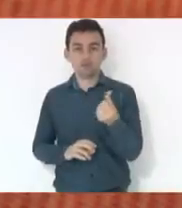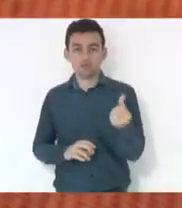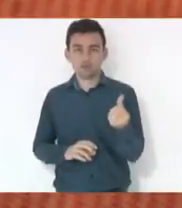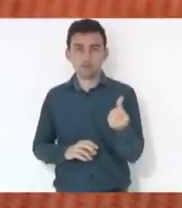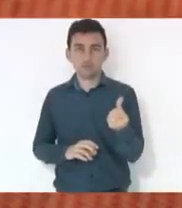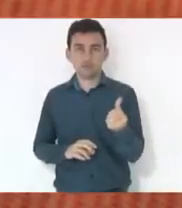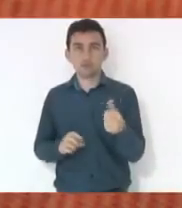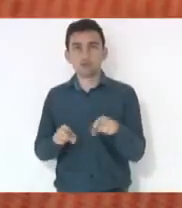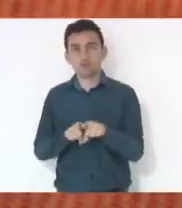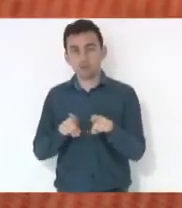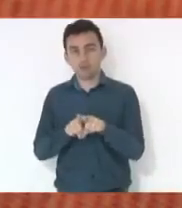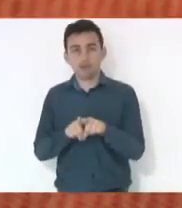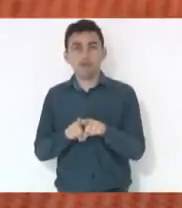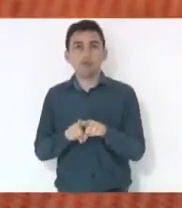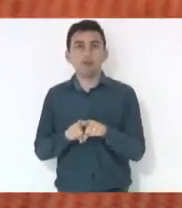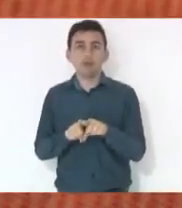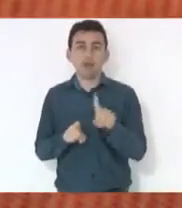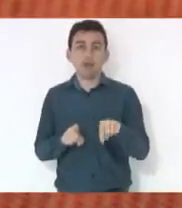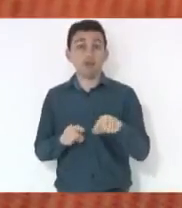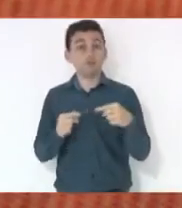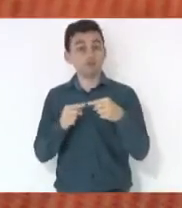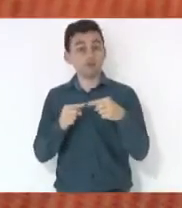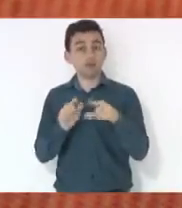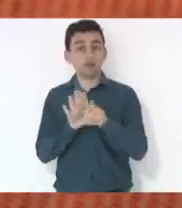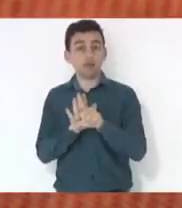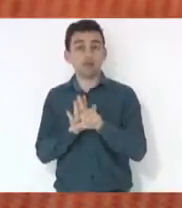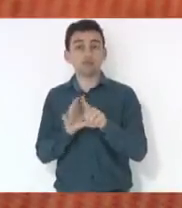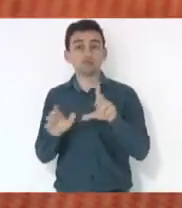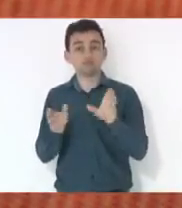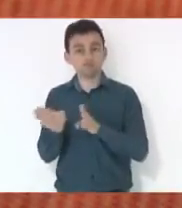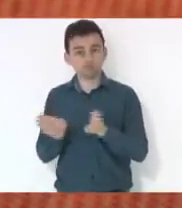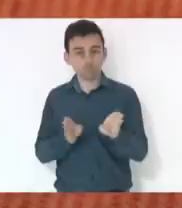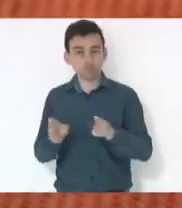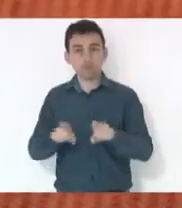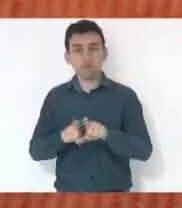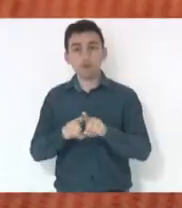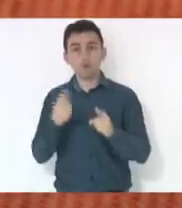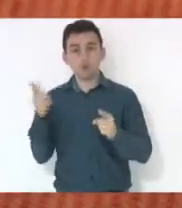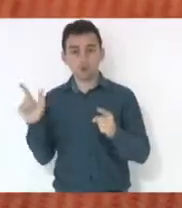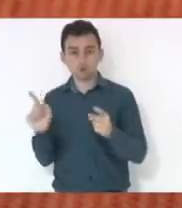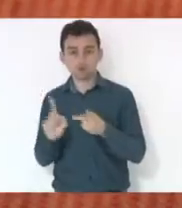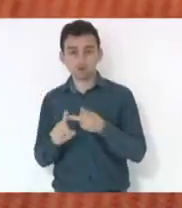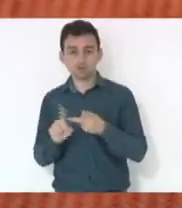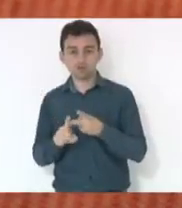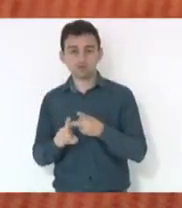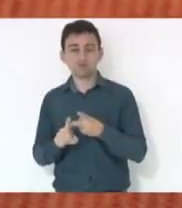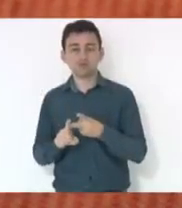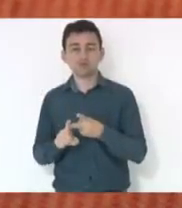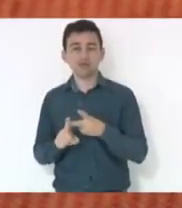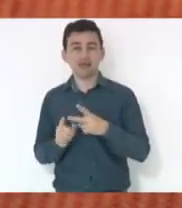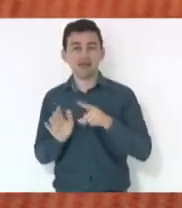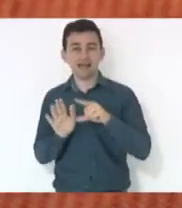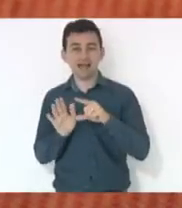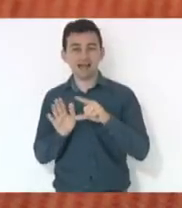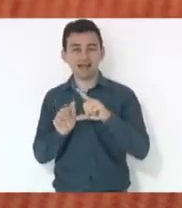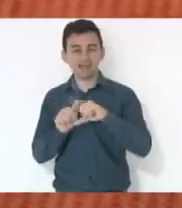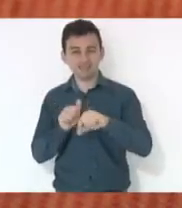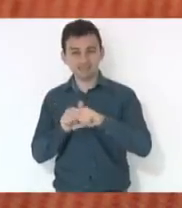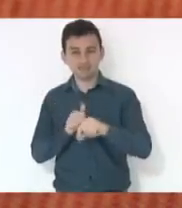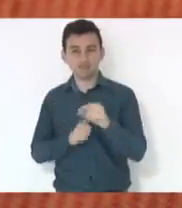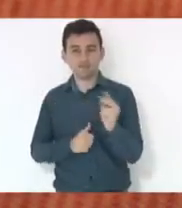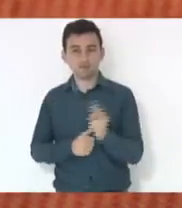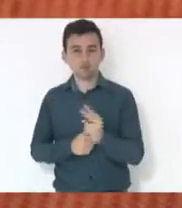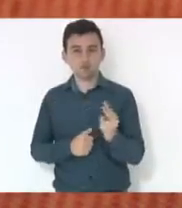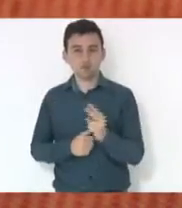das licitações. E o outro, um dispositivo constitucional, no artigo 22, que